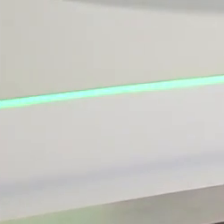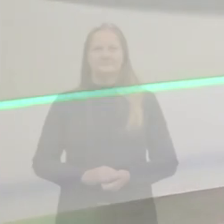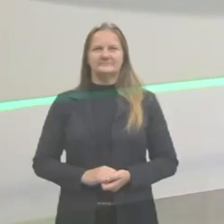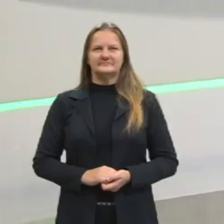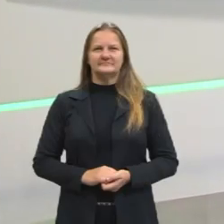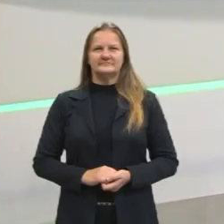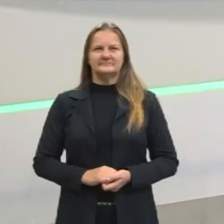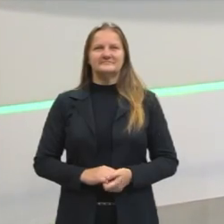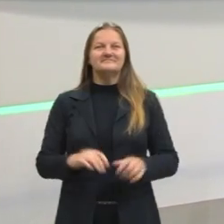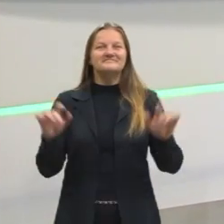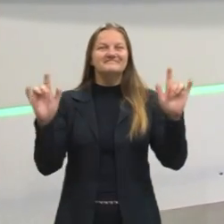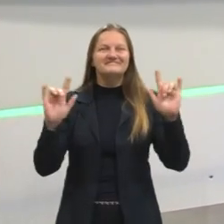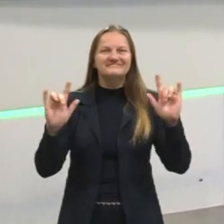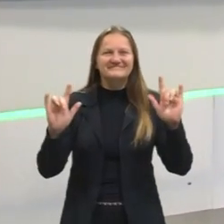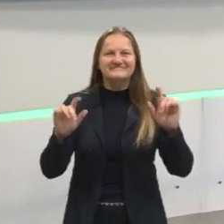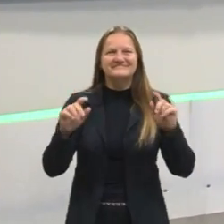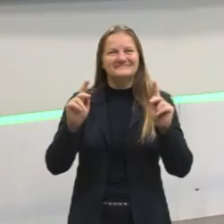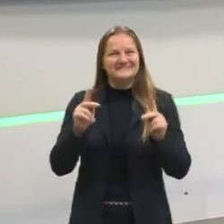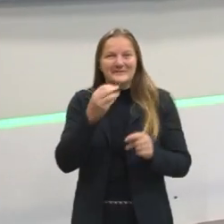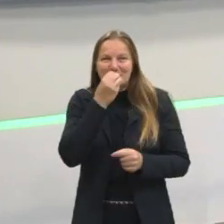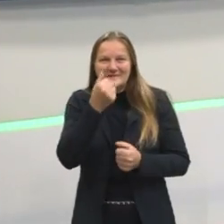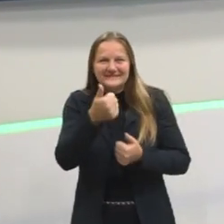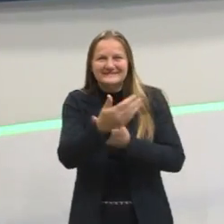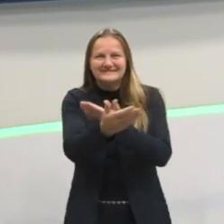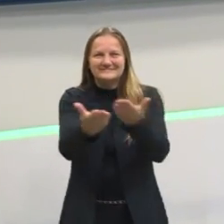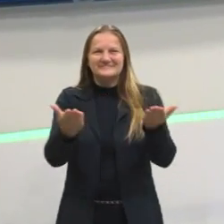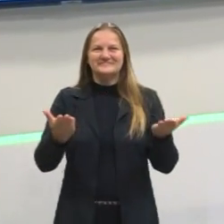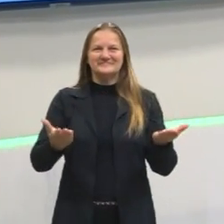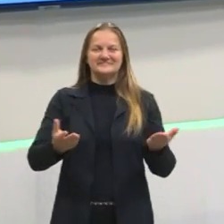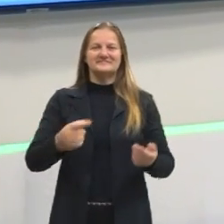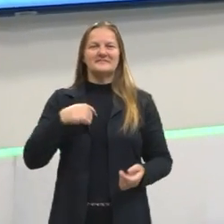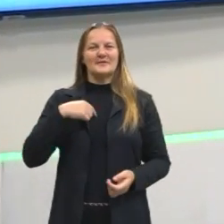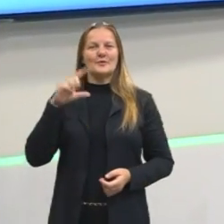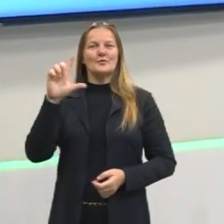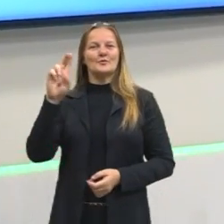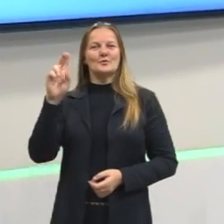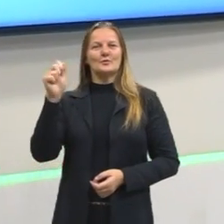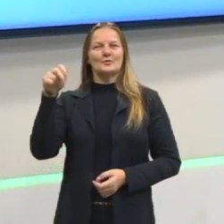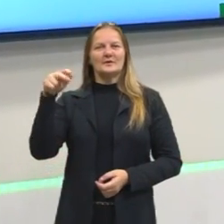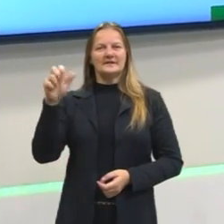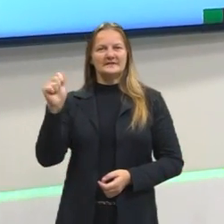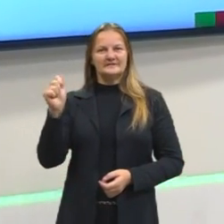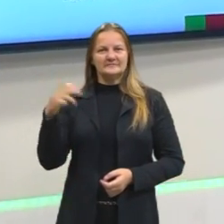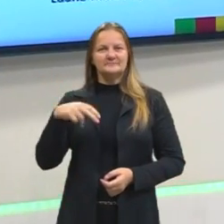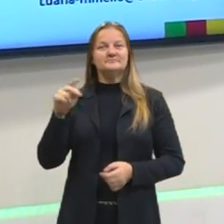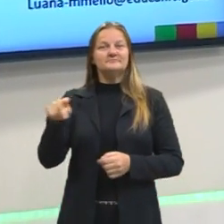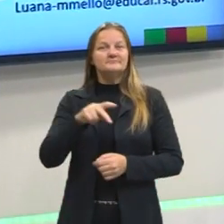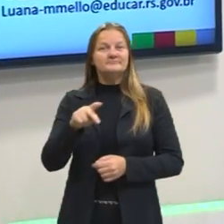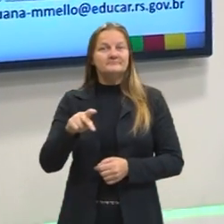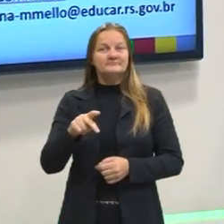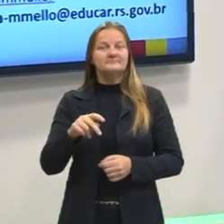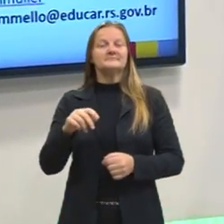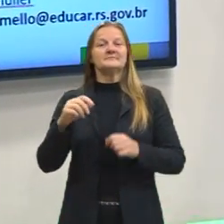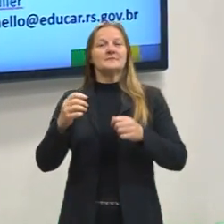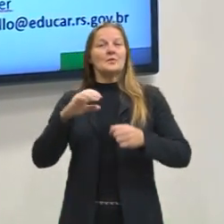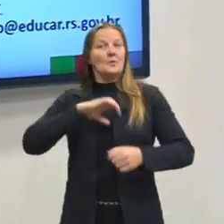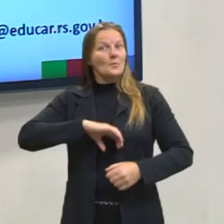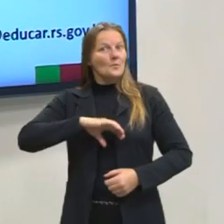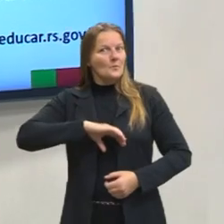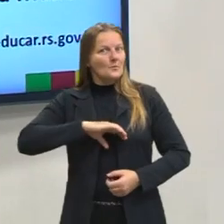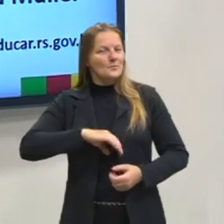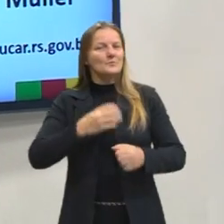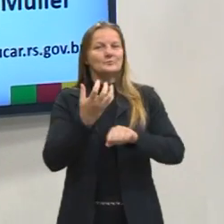E aí, pessoal, tudo bem com vocês? Eu sou a Luana Miller, trabalho com vocês o componente curricular de língua